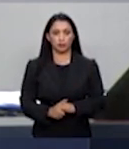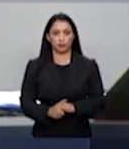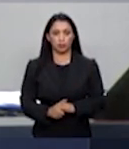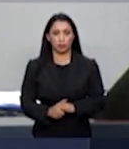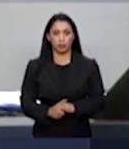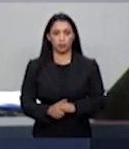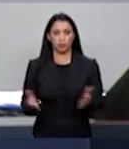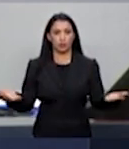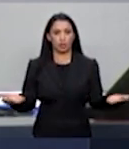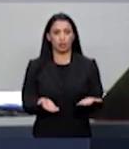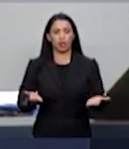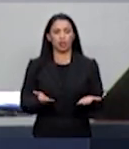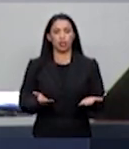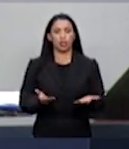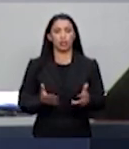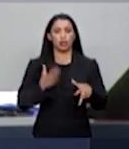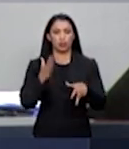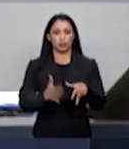Uma palavra, Vossa Excelência.